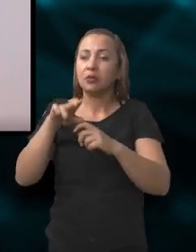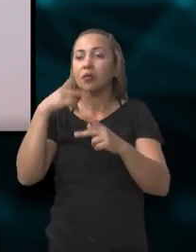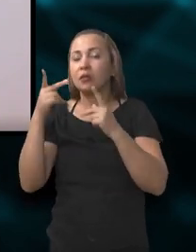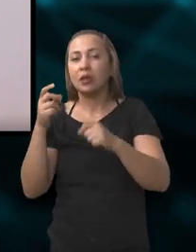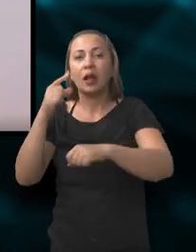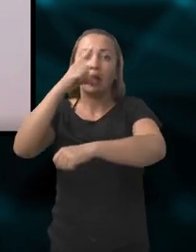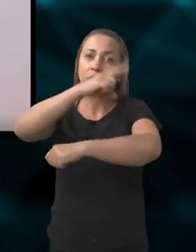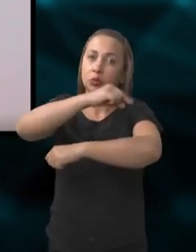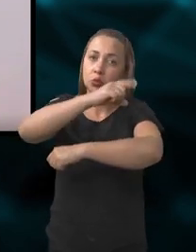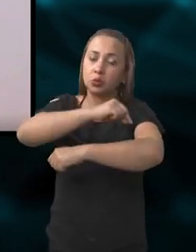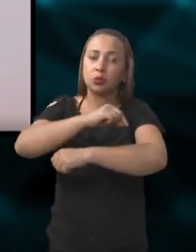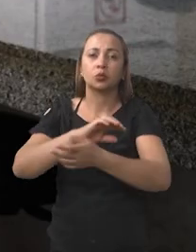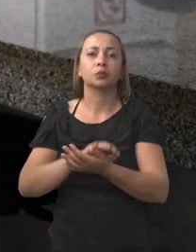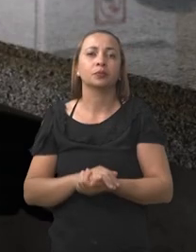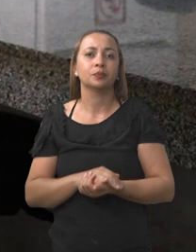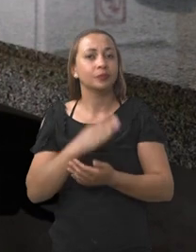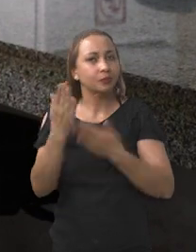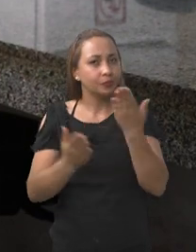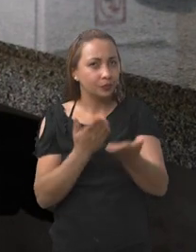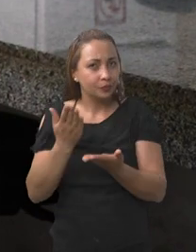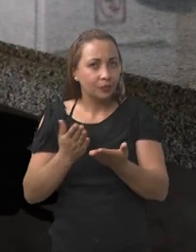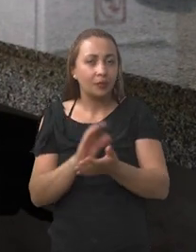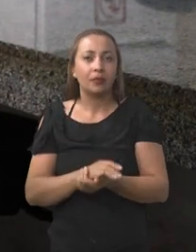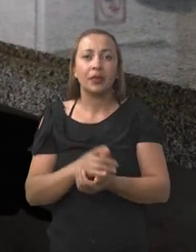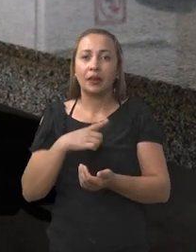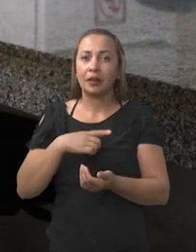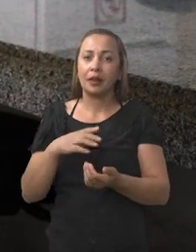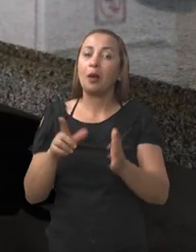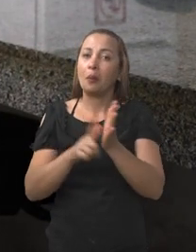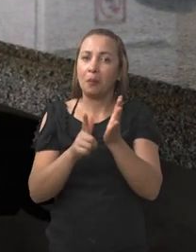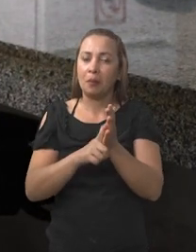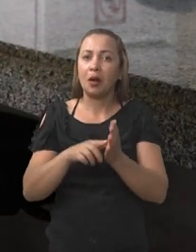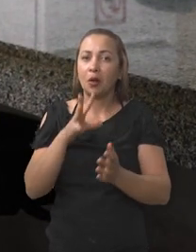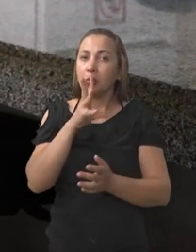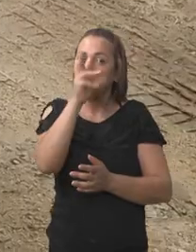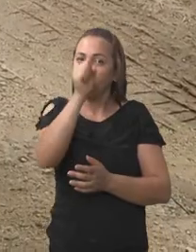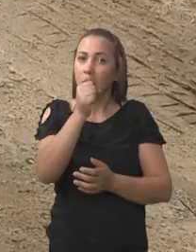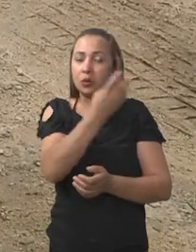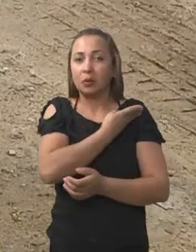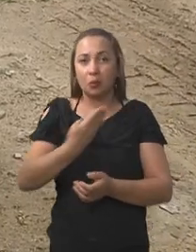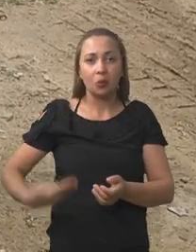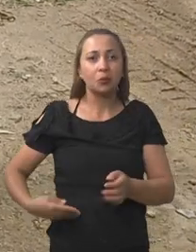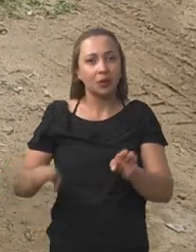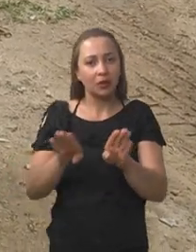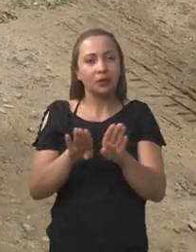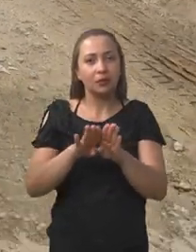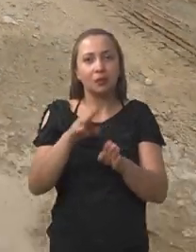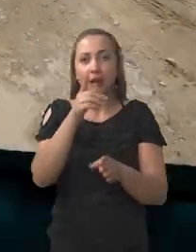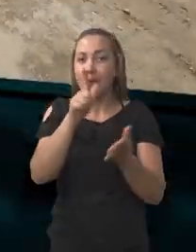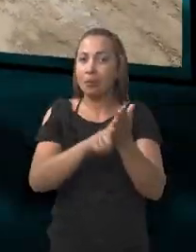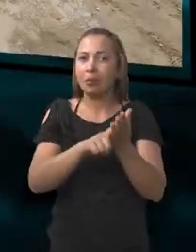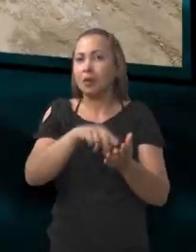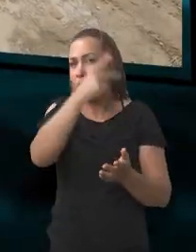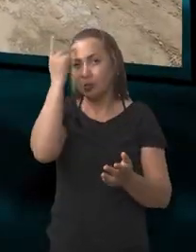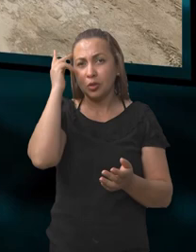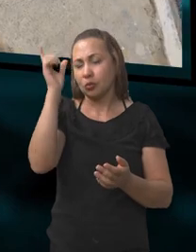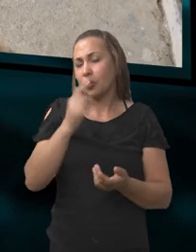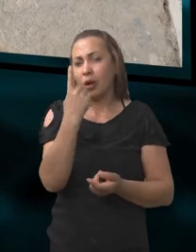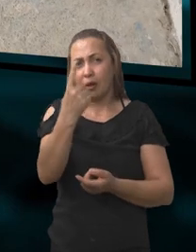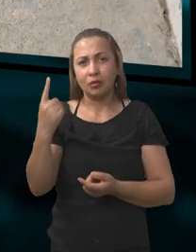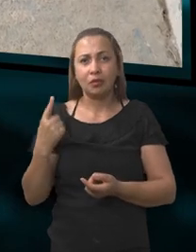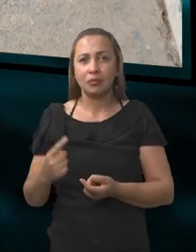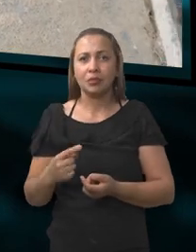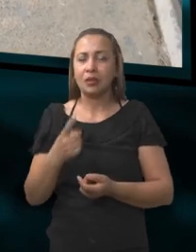a soroterapia. Existe o papel do poder público e existe o papel individual. Nosso papel como cidadão é jogar